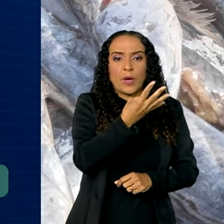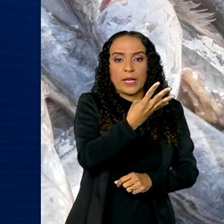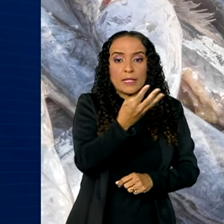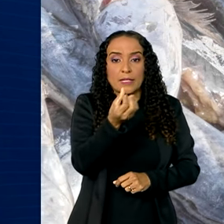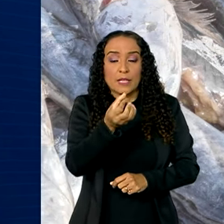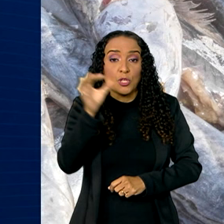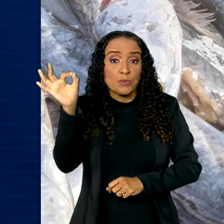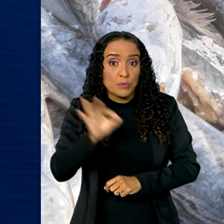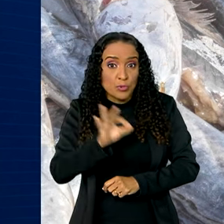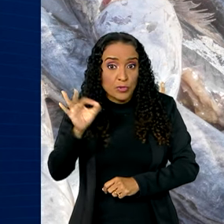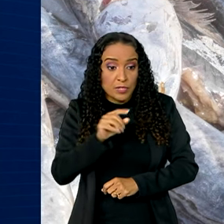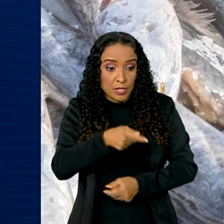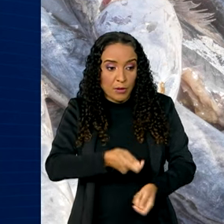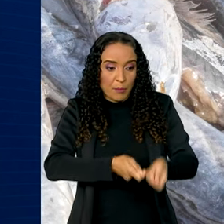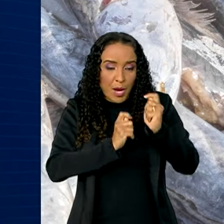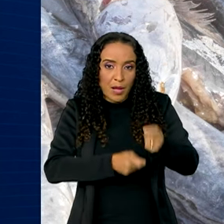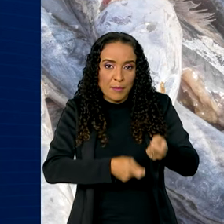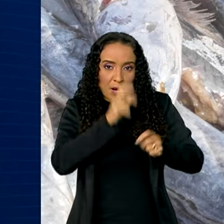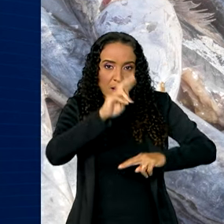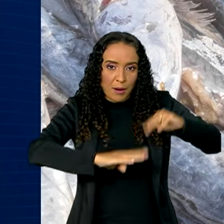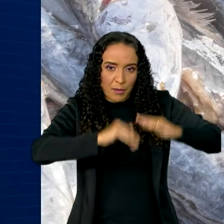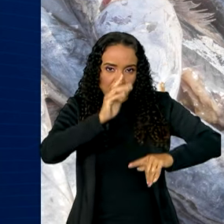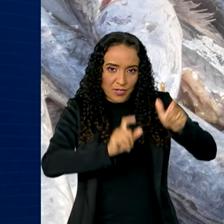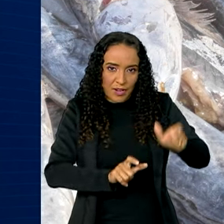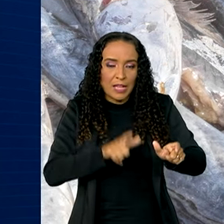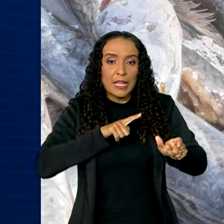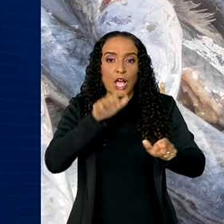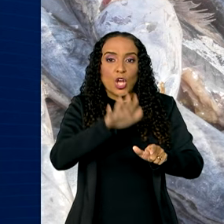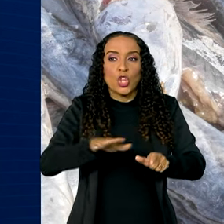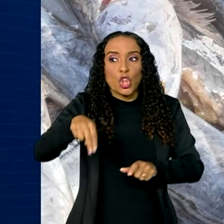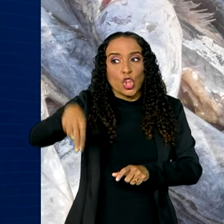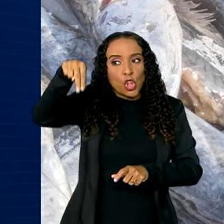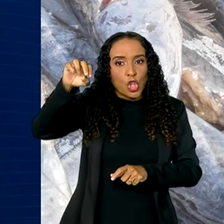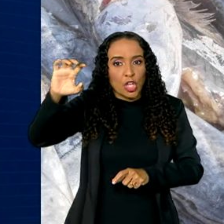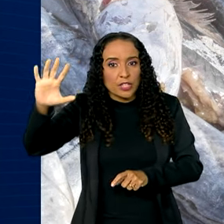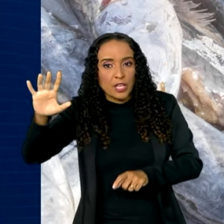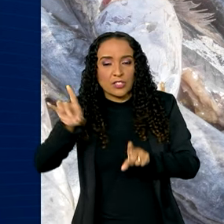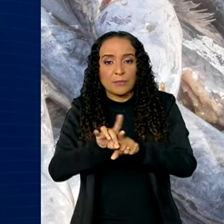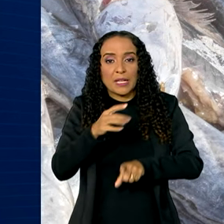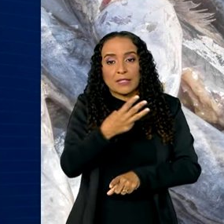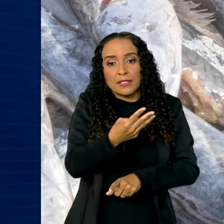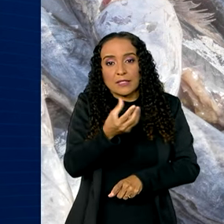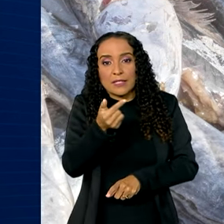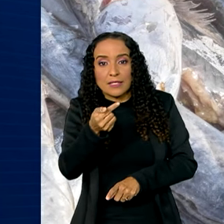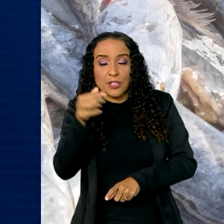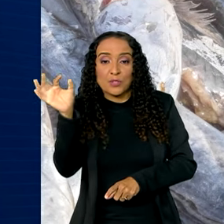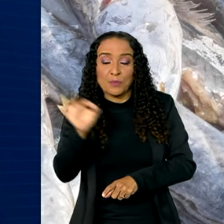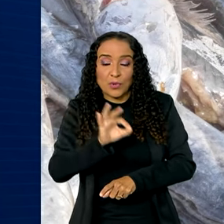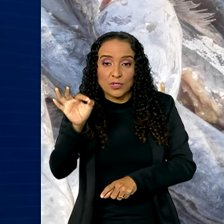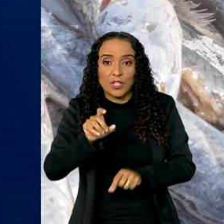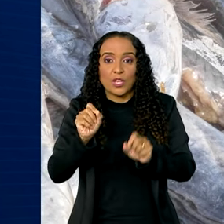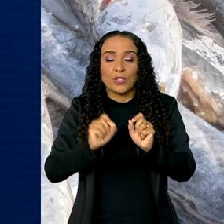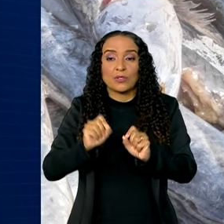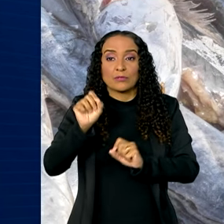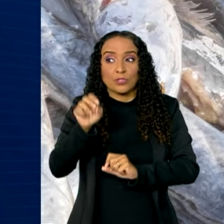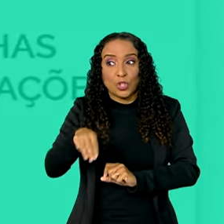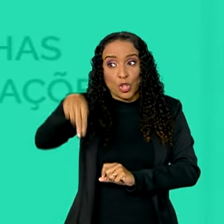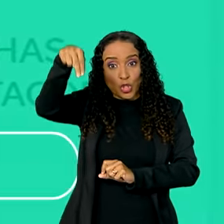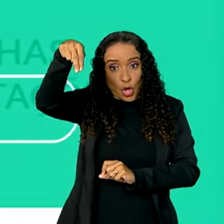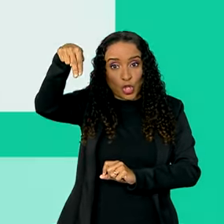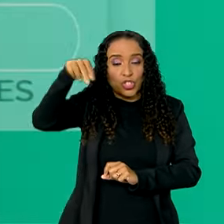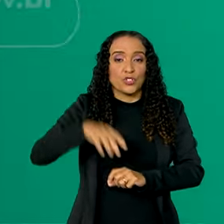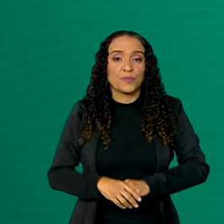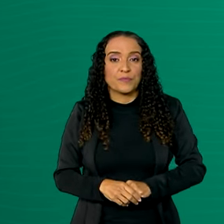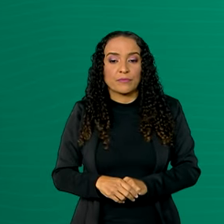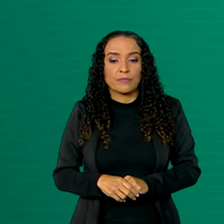% desses pescadores estão na região Nordeste e 37% na região Norte.